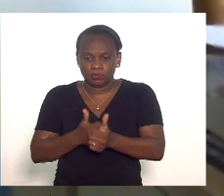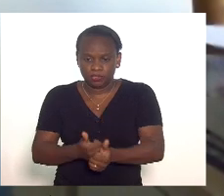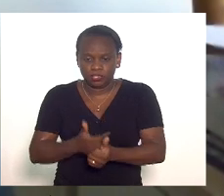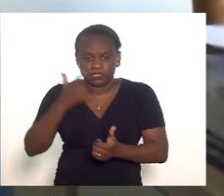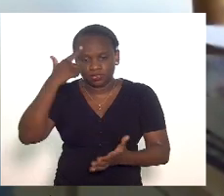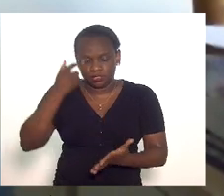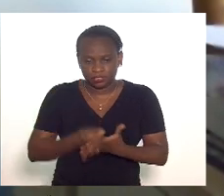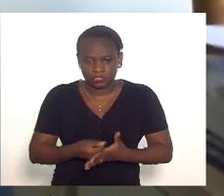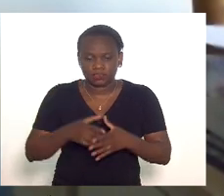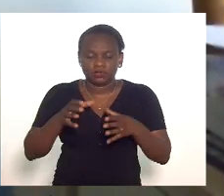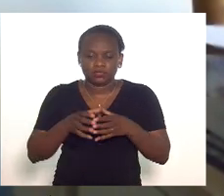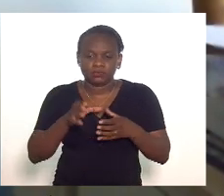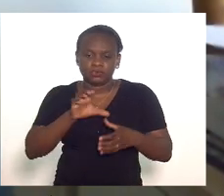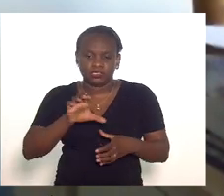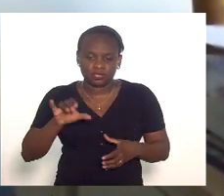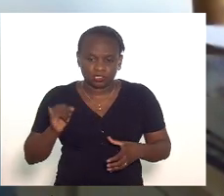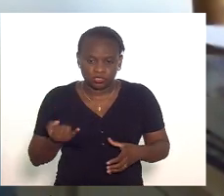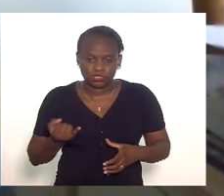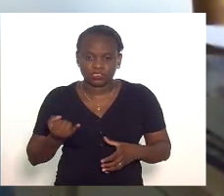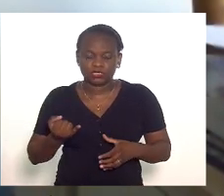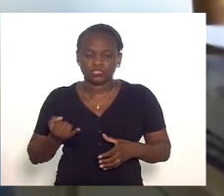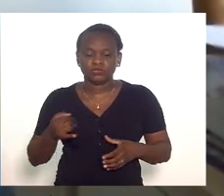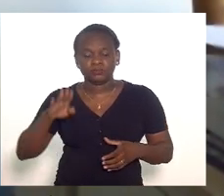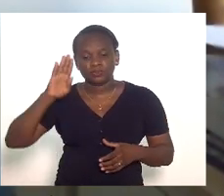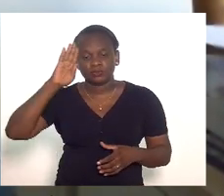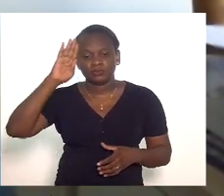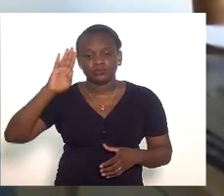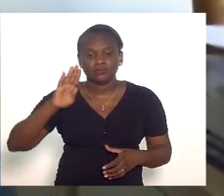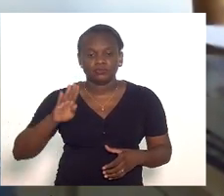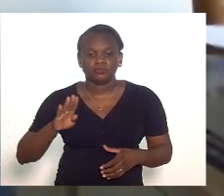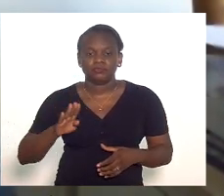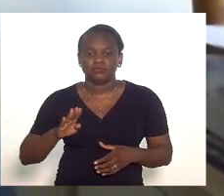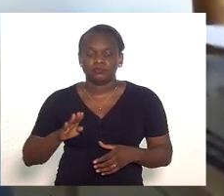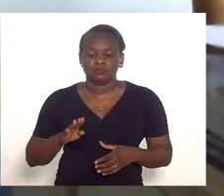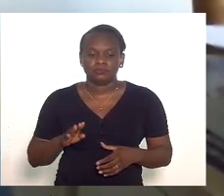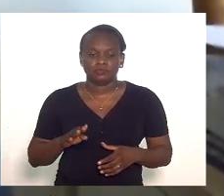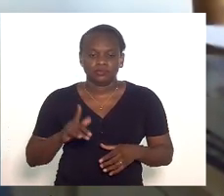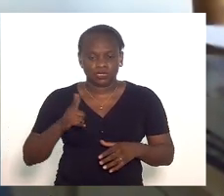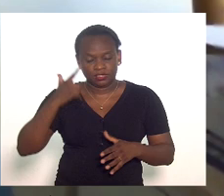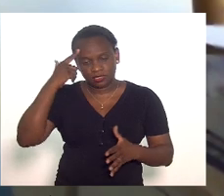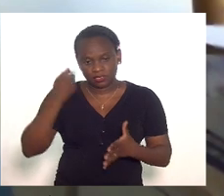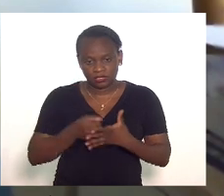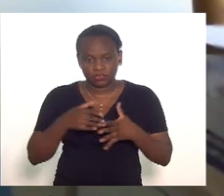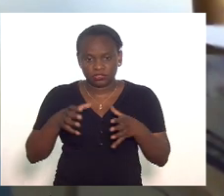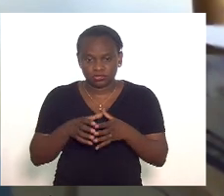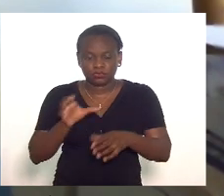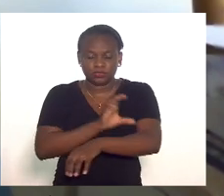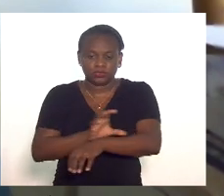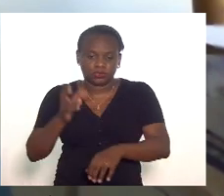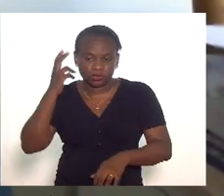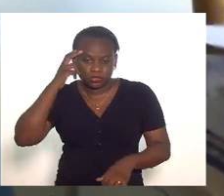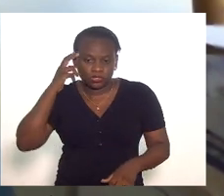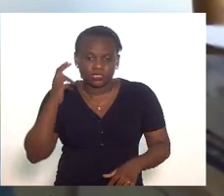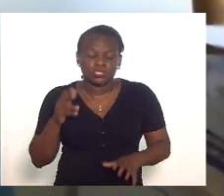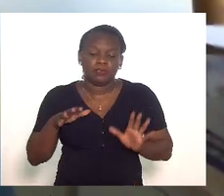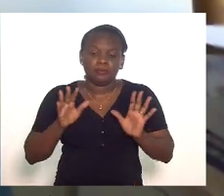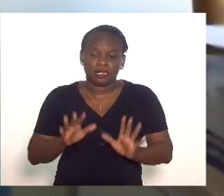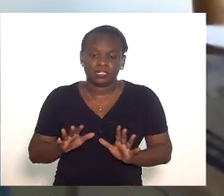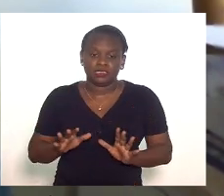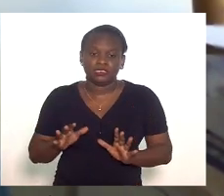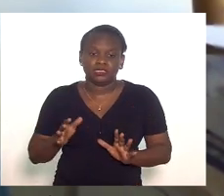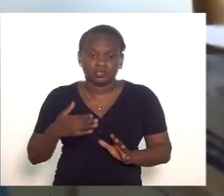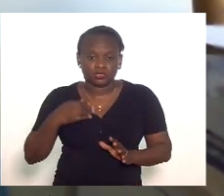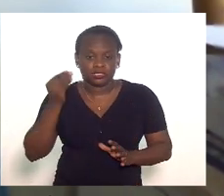parecer da CCJ e principalmente no mérito o parecer da Comissão de Cultura mas